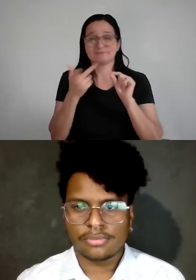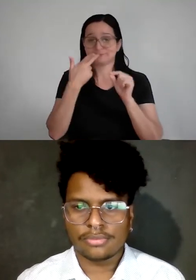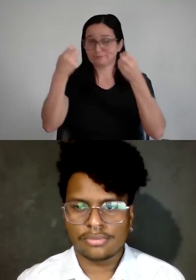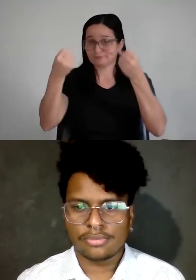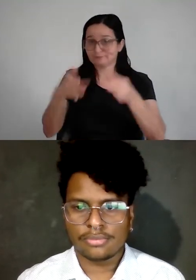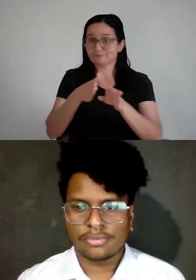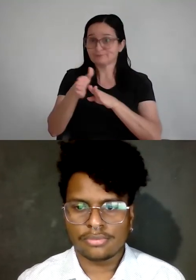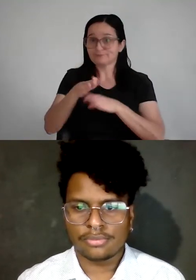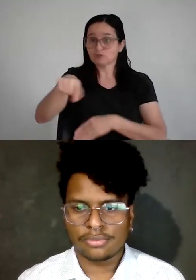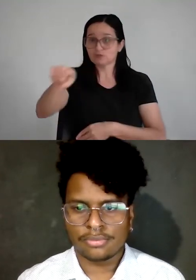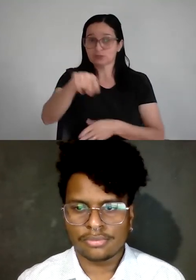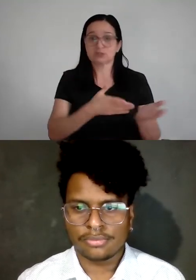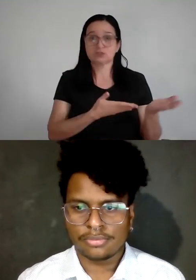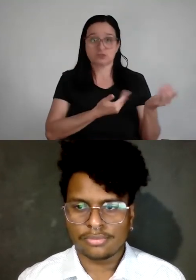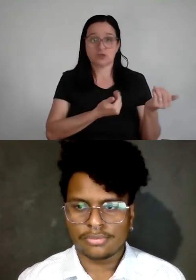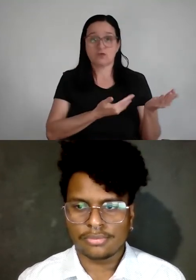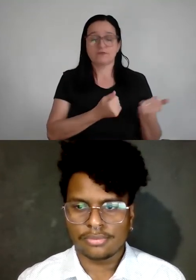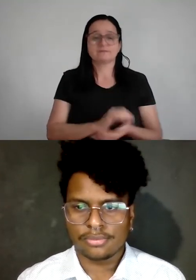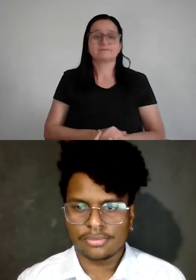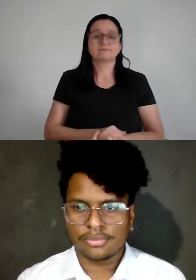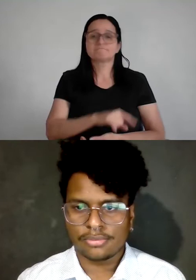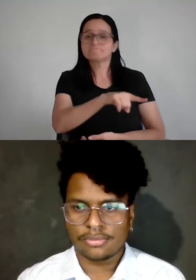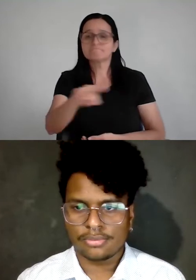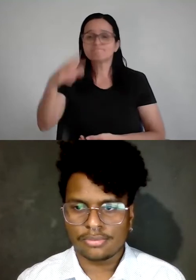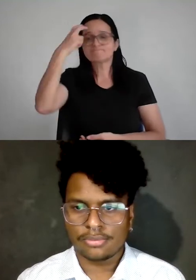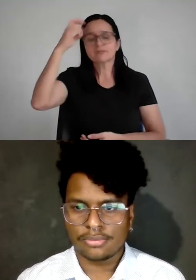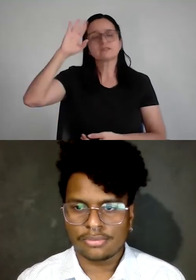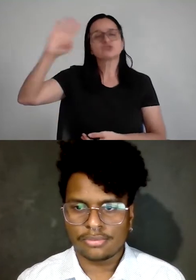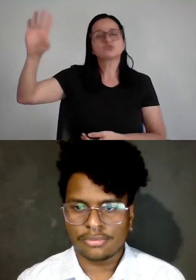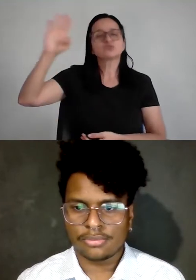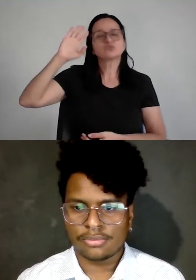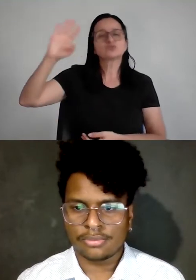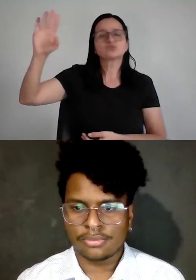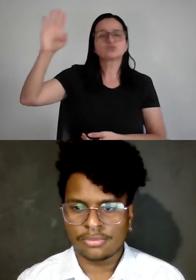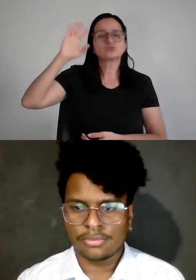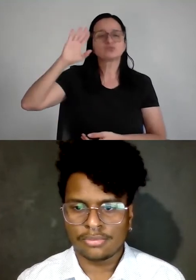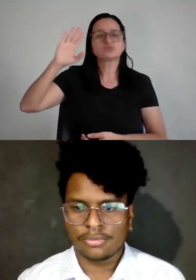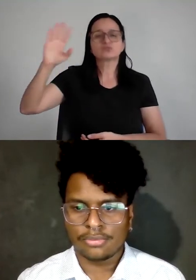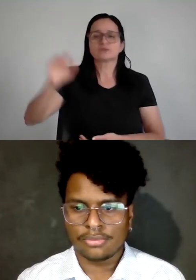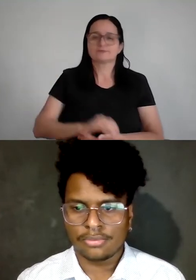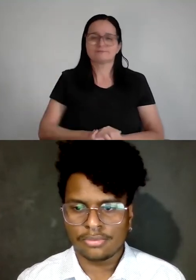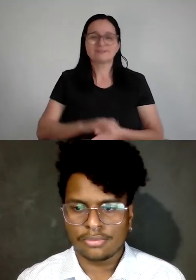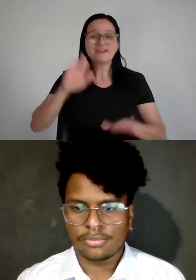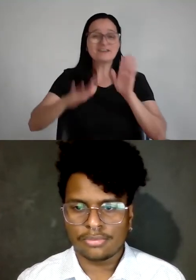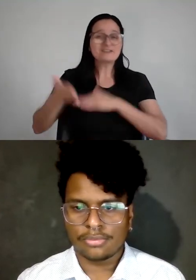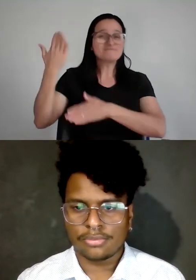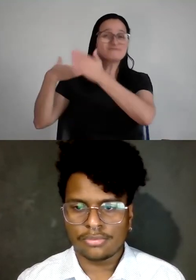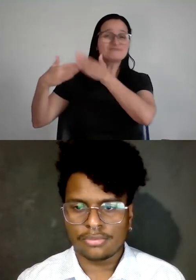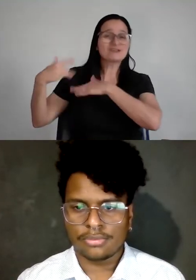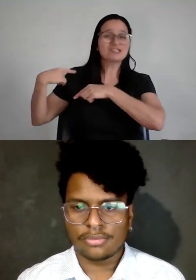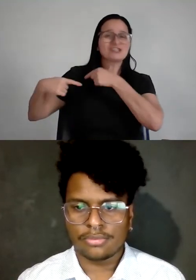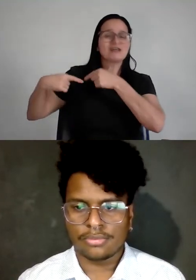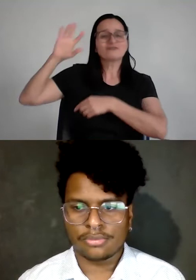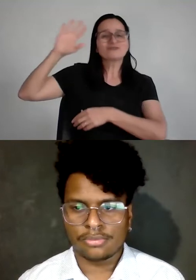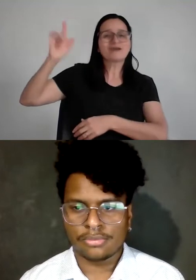que são mais jovens, vocês têm uma capacidade incrível de sonhar grande, coisa que a minha geração talvez nem pensava em poder sonhar coisas tão grandes,